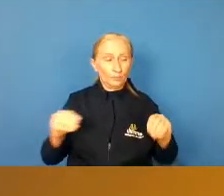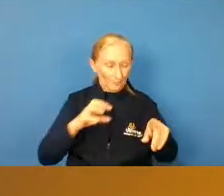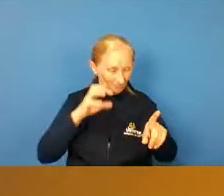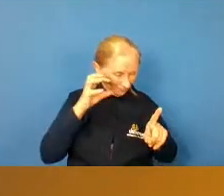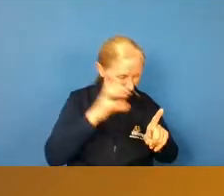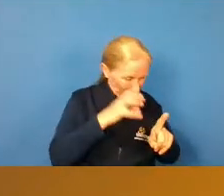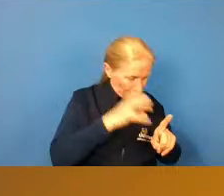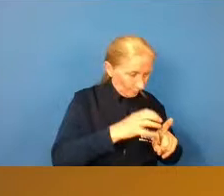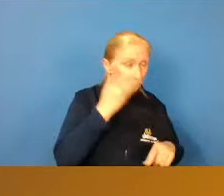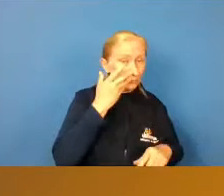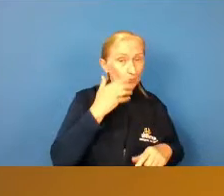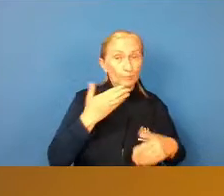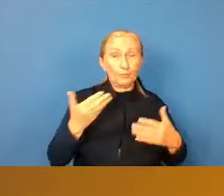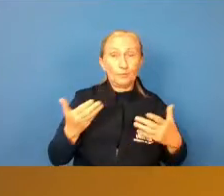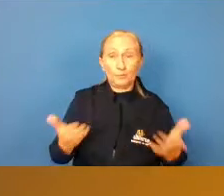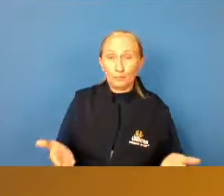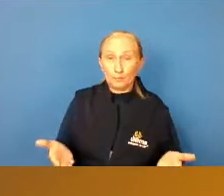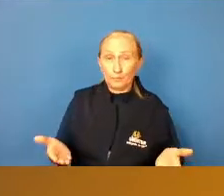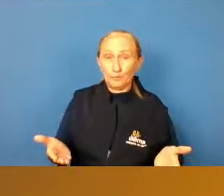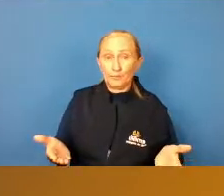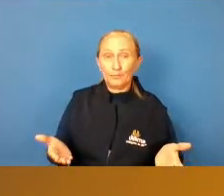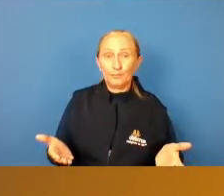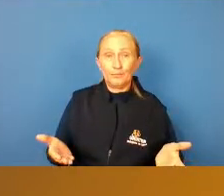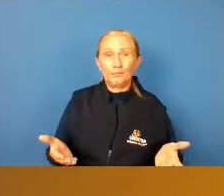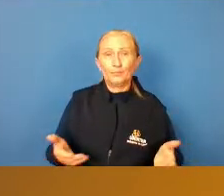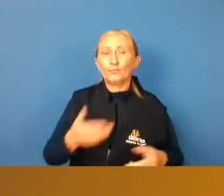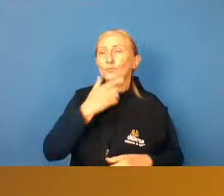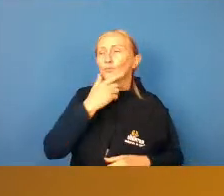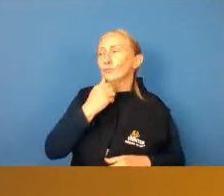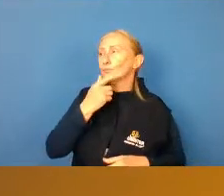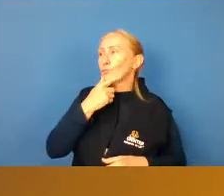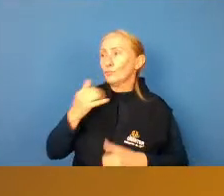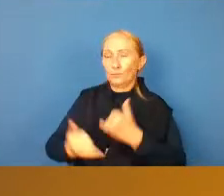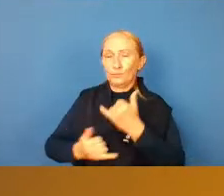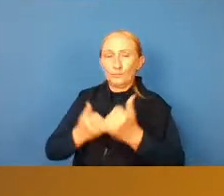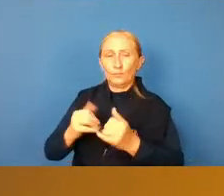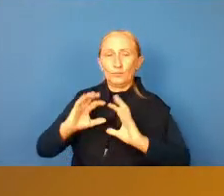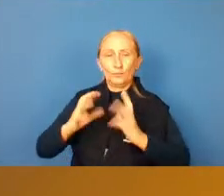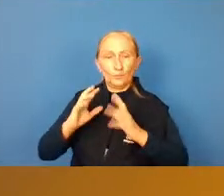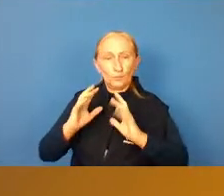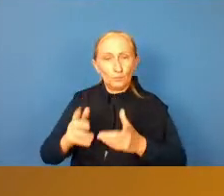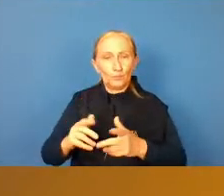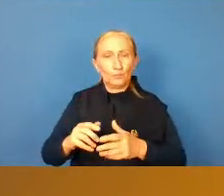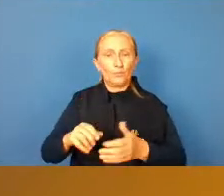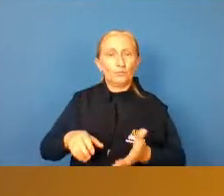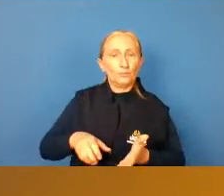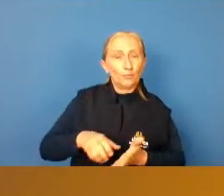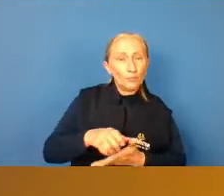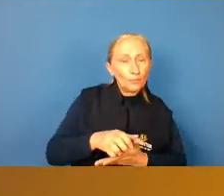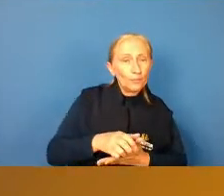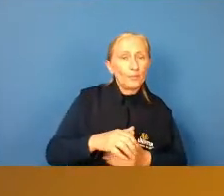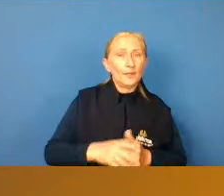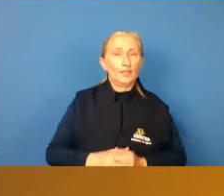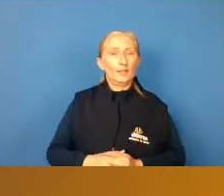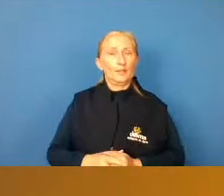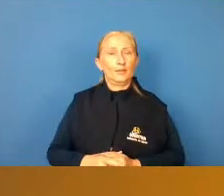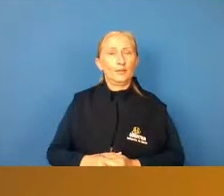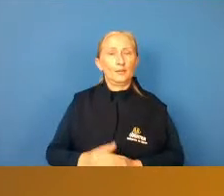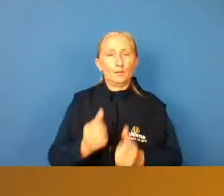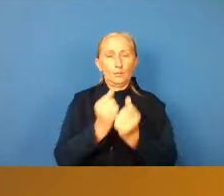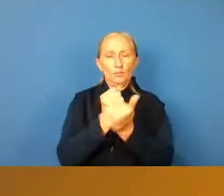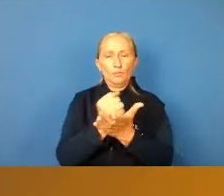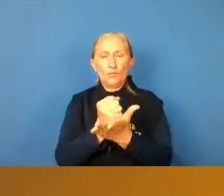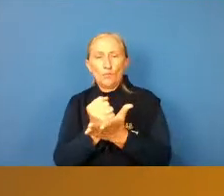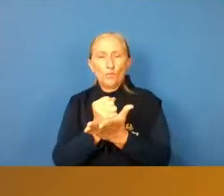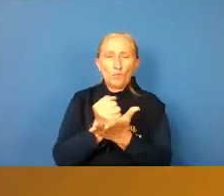então o garoto tem que brincar com bola, que brincar com carrinho, jogar videogame